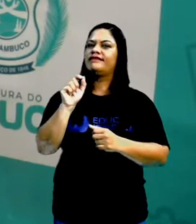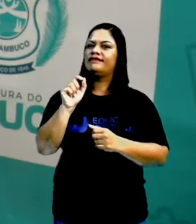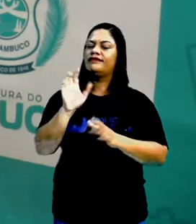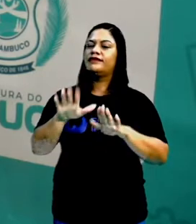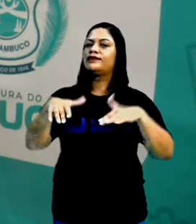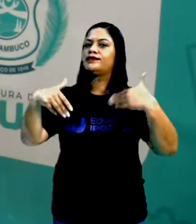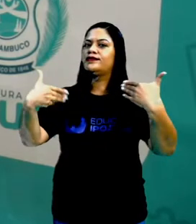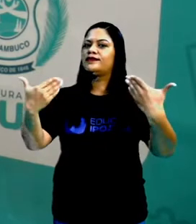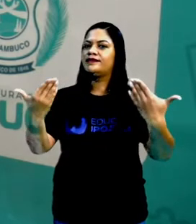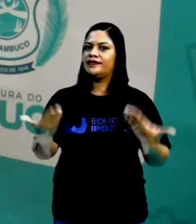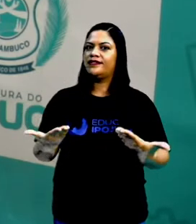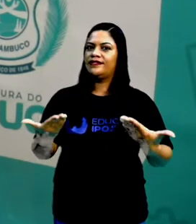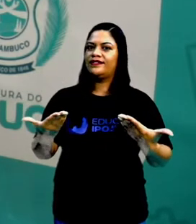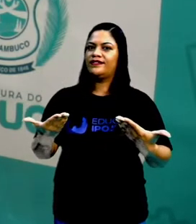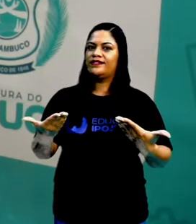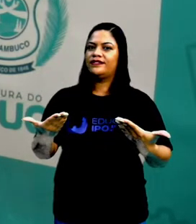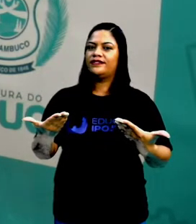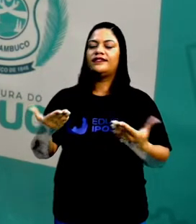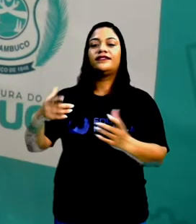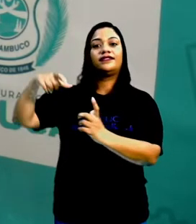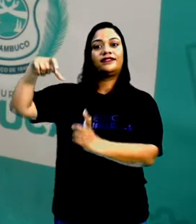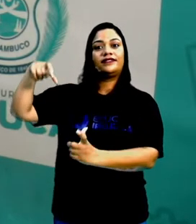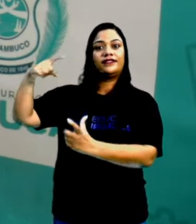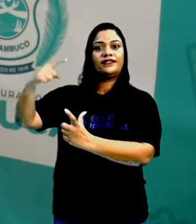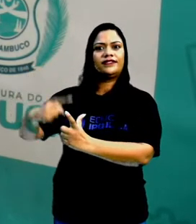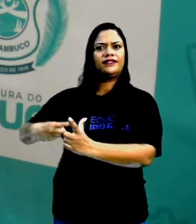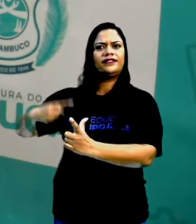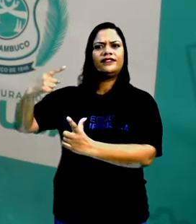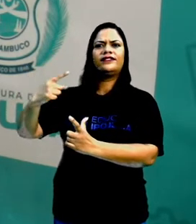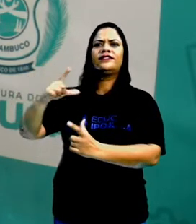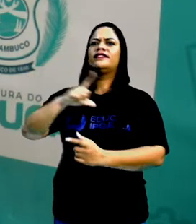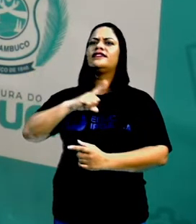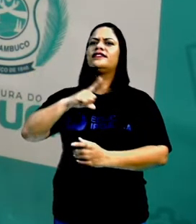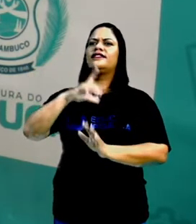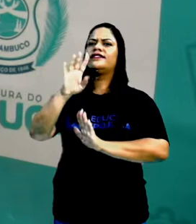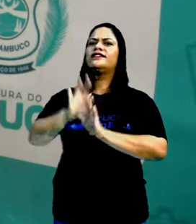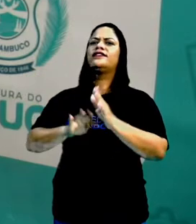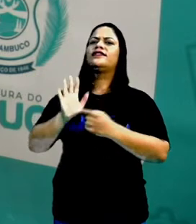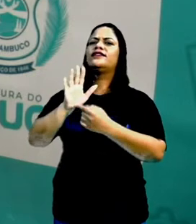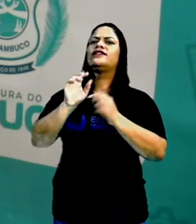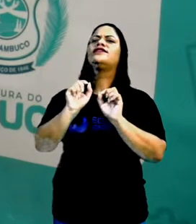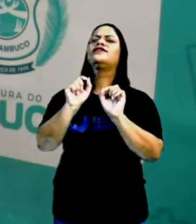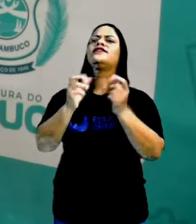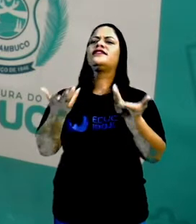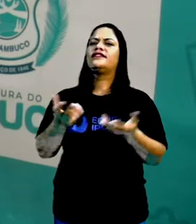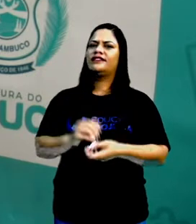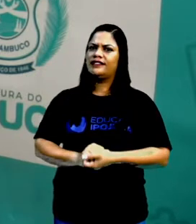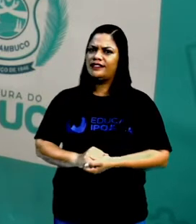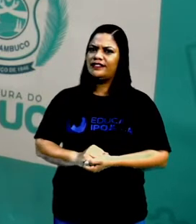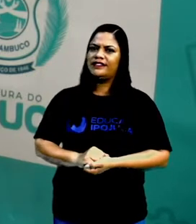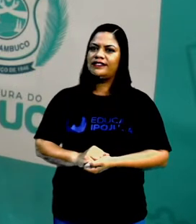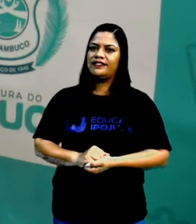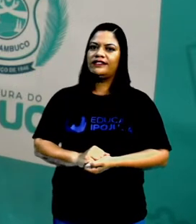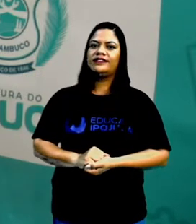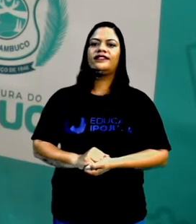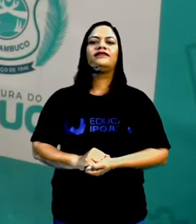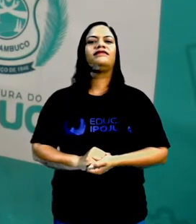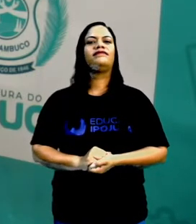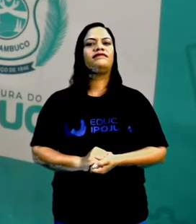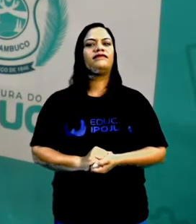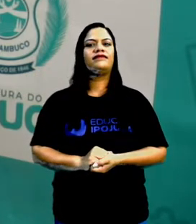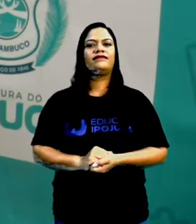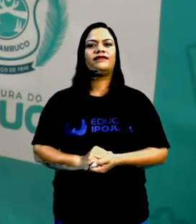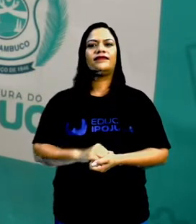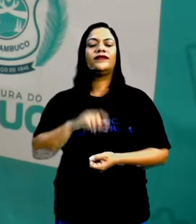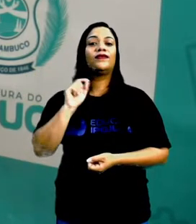são essas? Sobre a roda E o que o texto está falando sobre a roda? O que ele